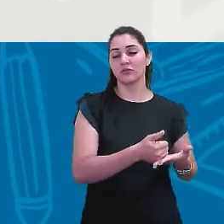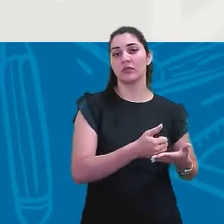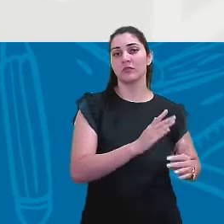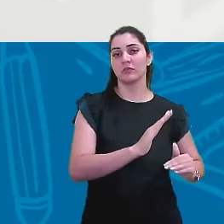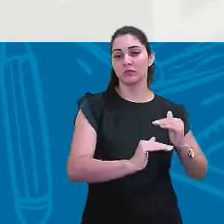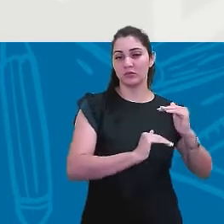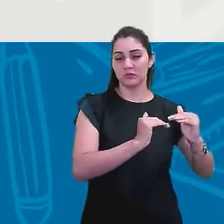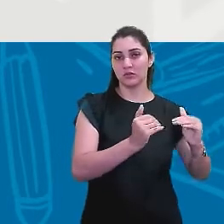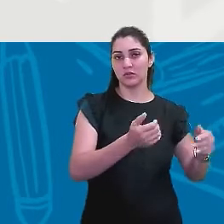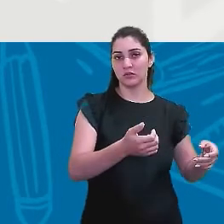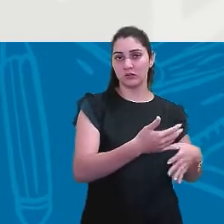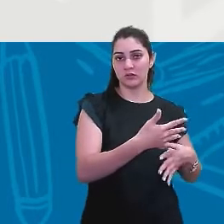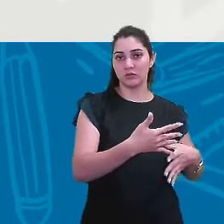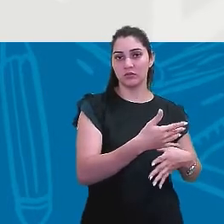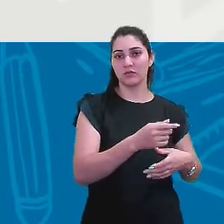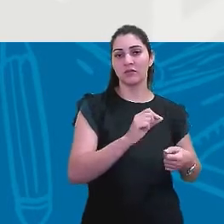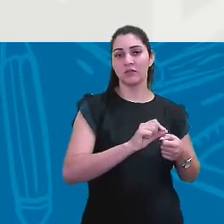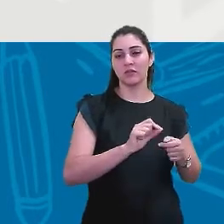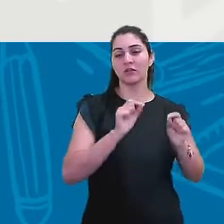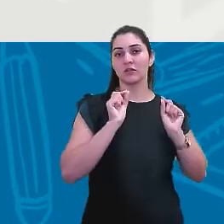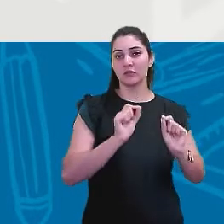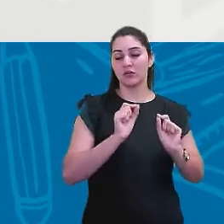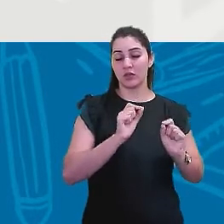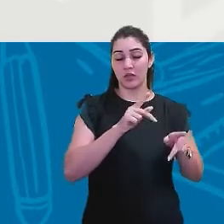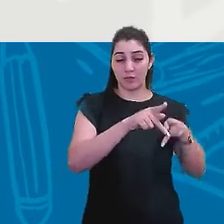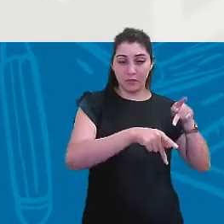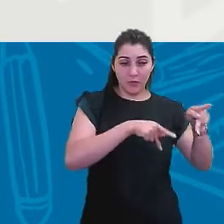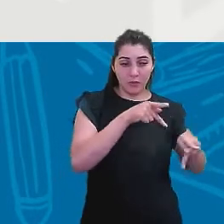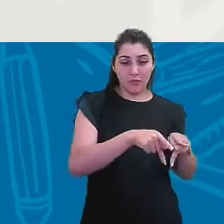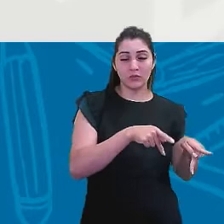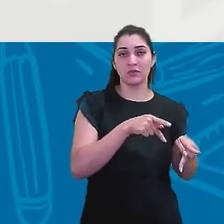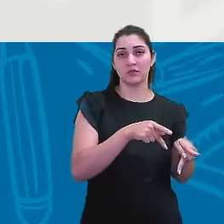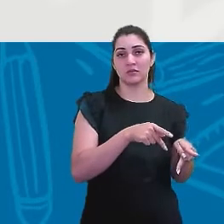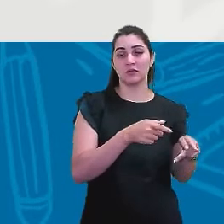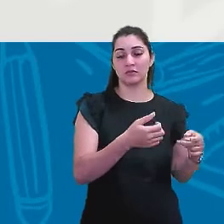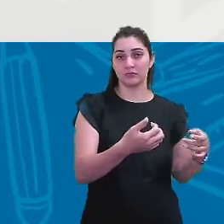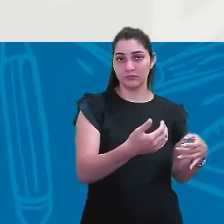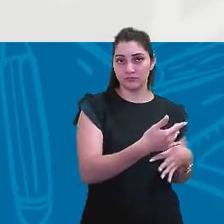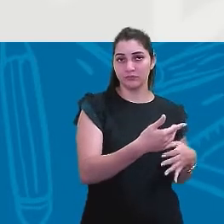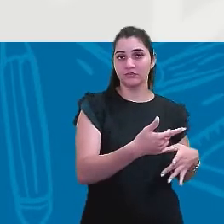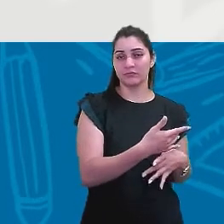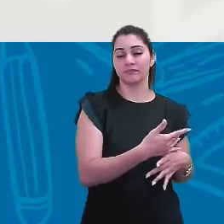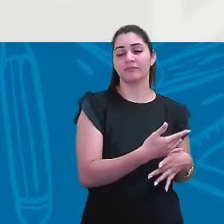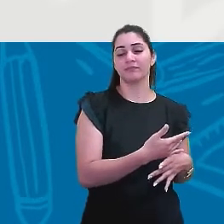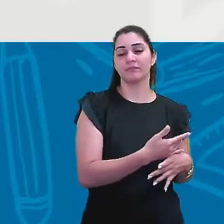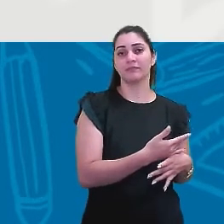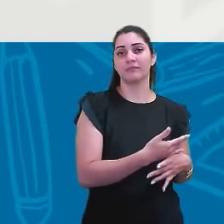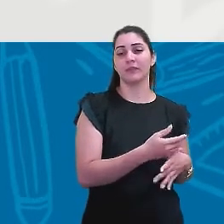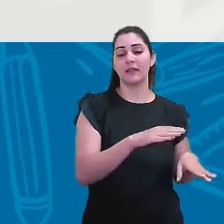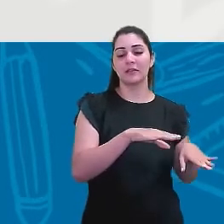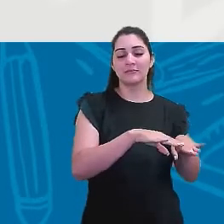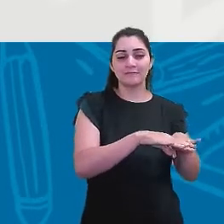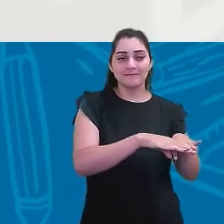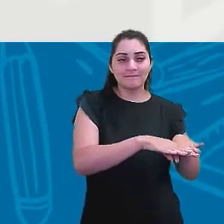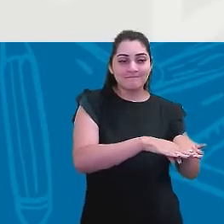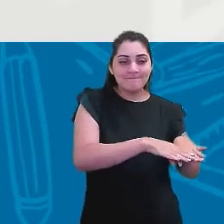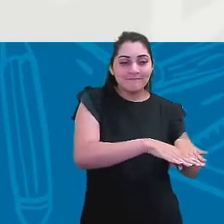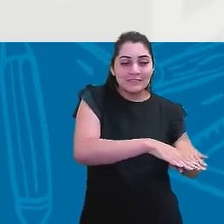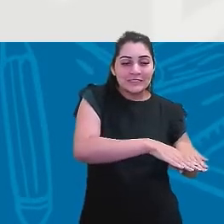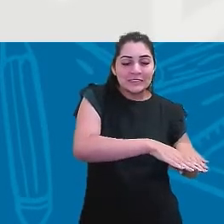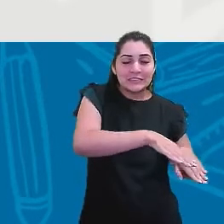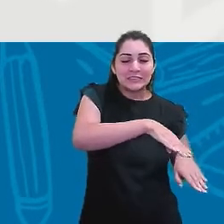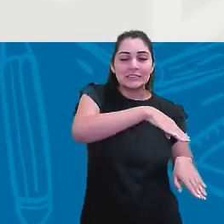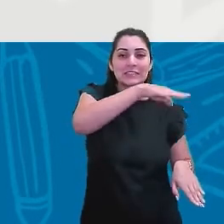fazendo com que a população urbana, cada população da cidade, ela cresça num ritmo mais